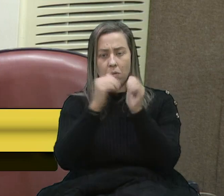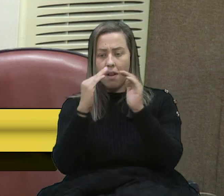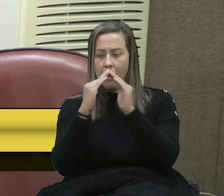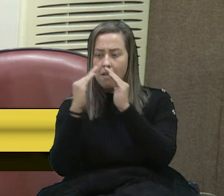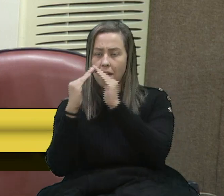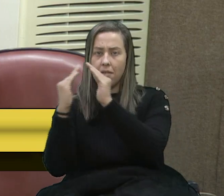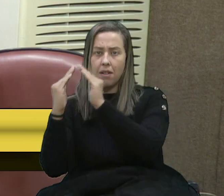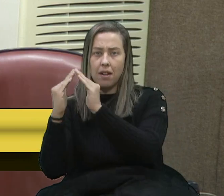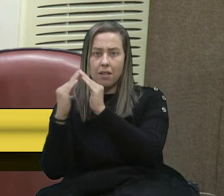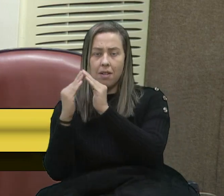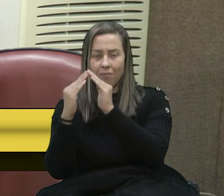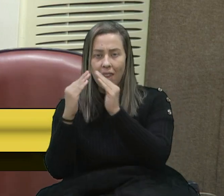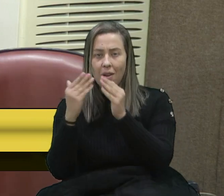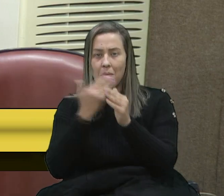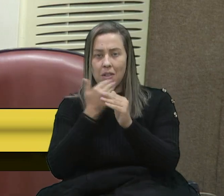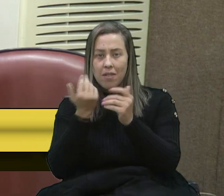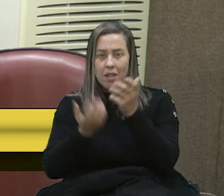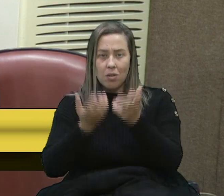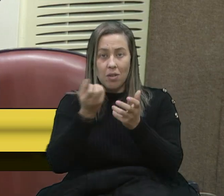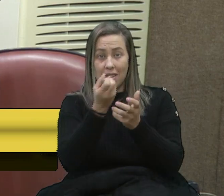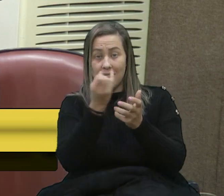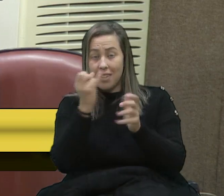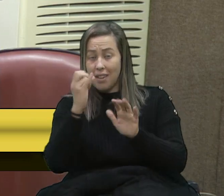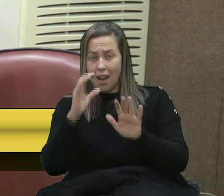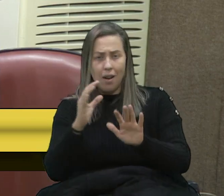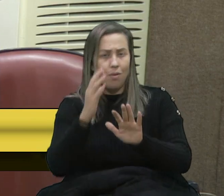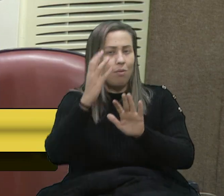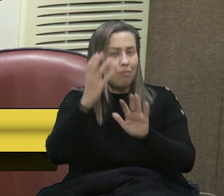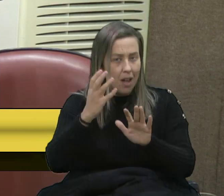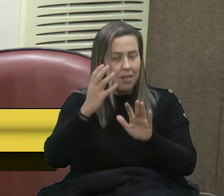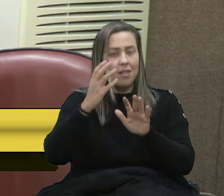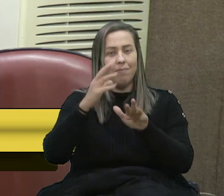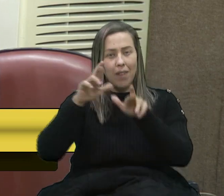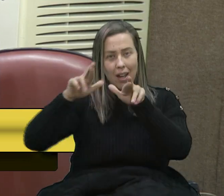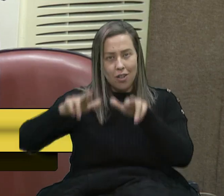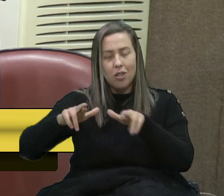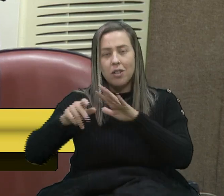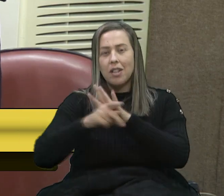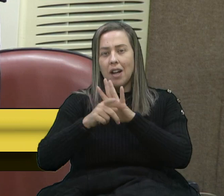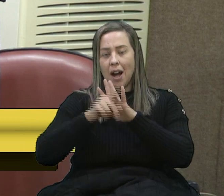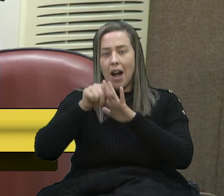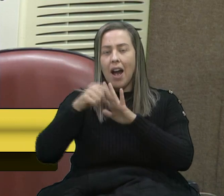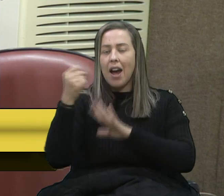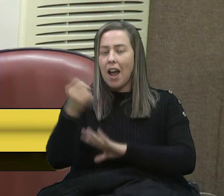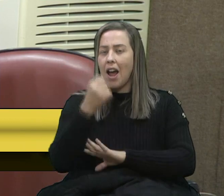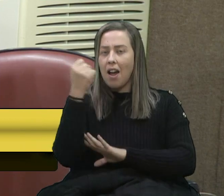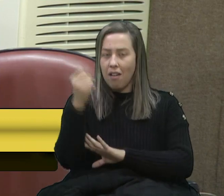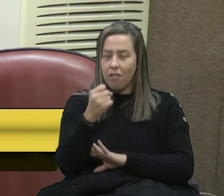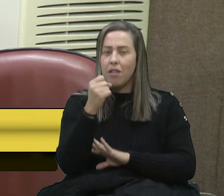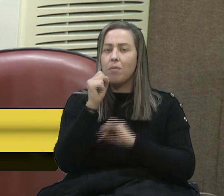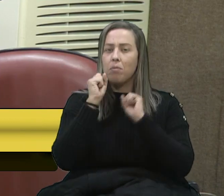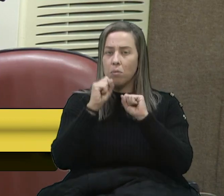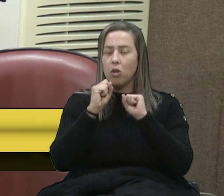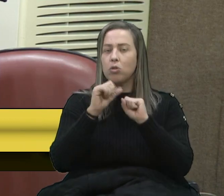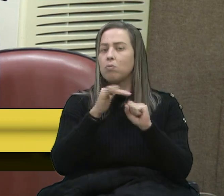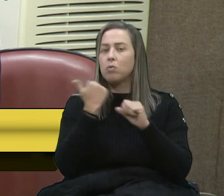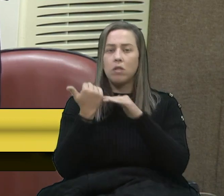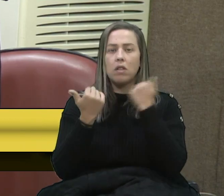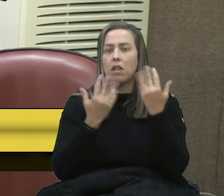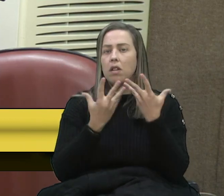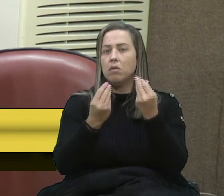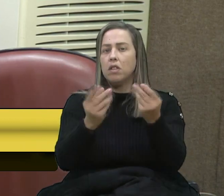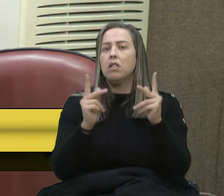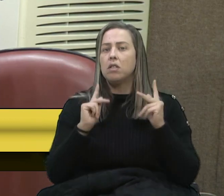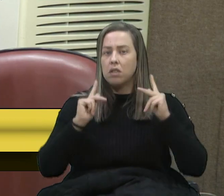outras. Então, um caso de incêndio na nossa região é algo que pode levar muitas vidas, pode